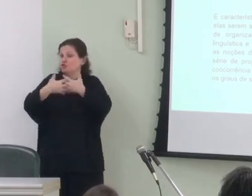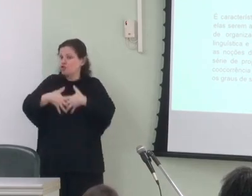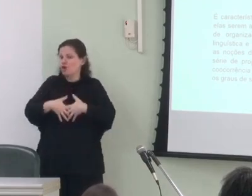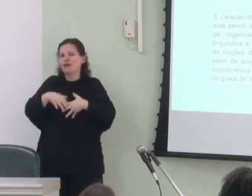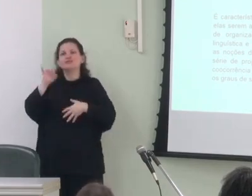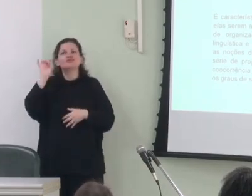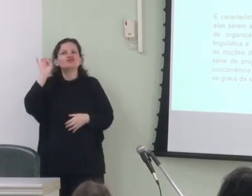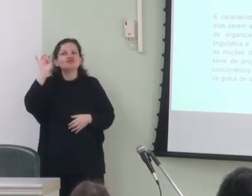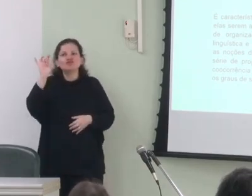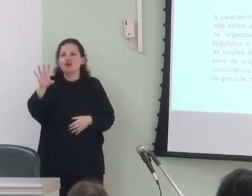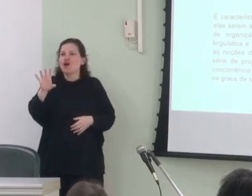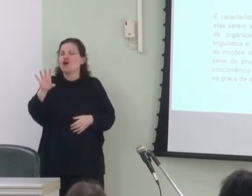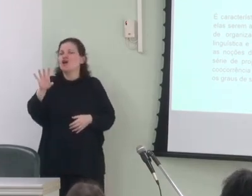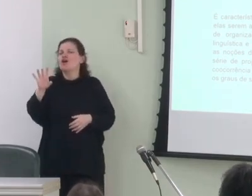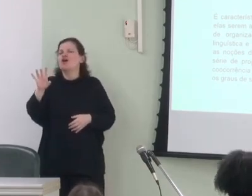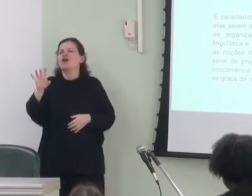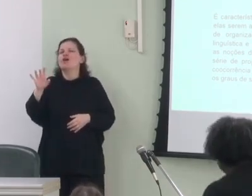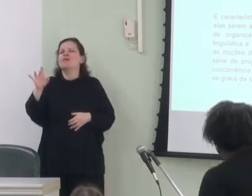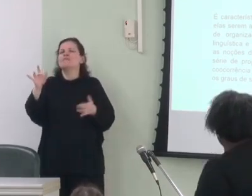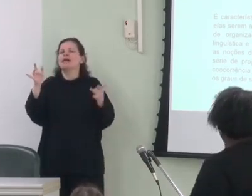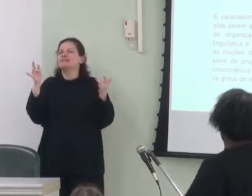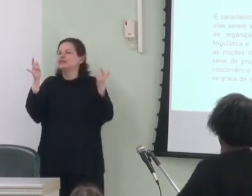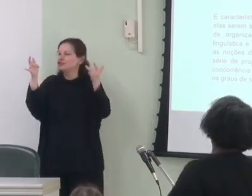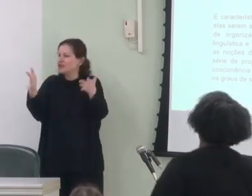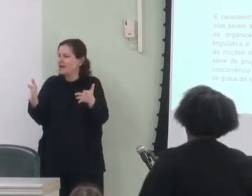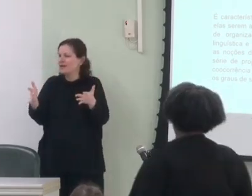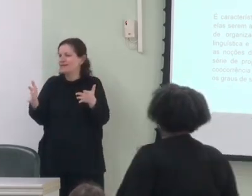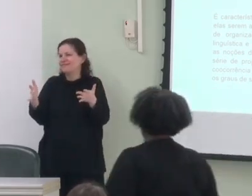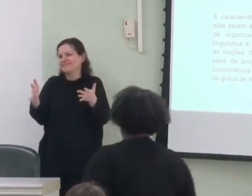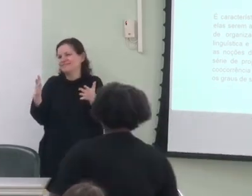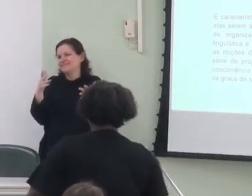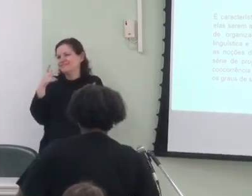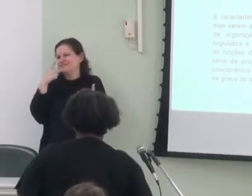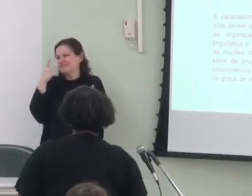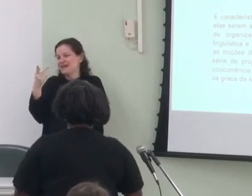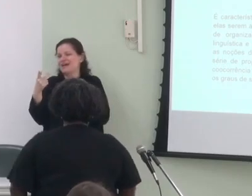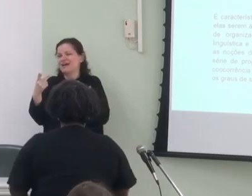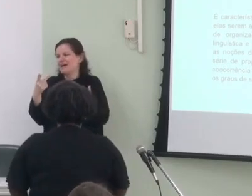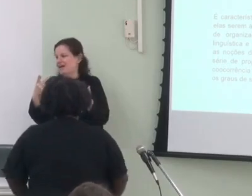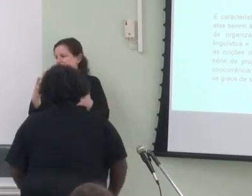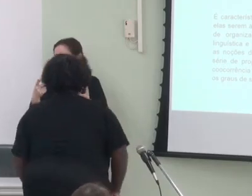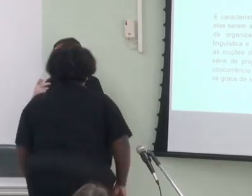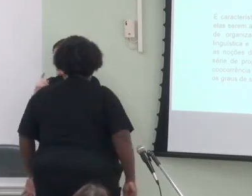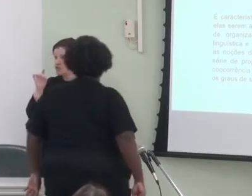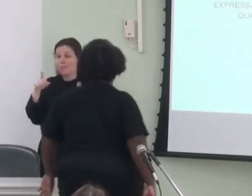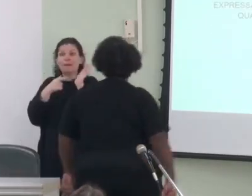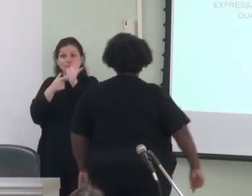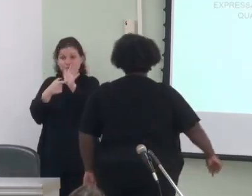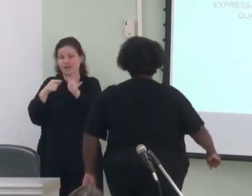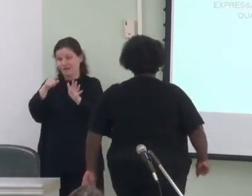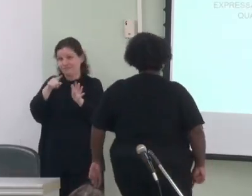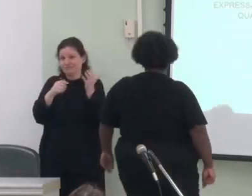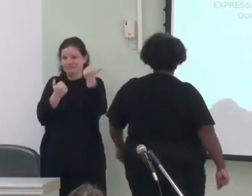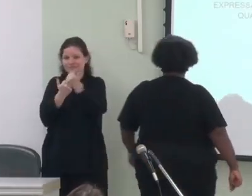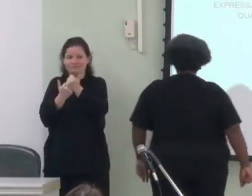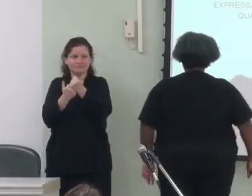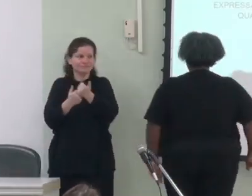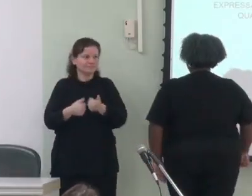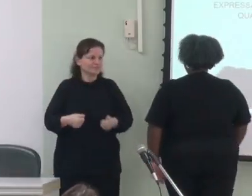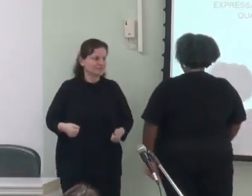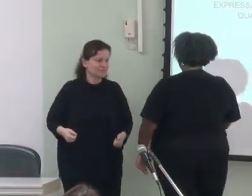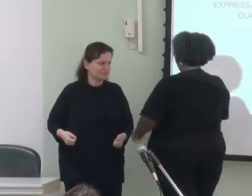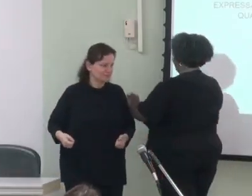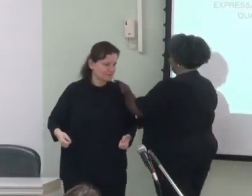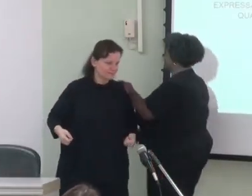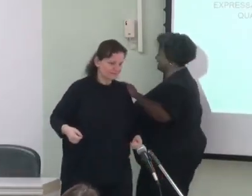só para só para deixar para dizer que eu ia mostrar serviço mais um slide só para mostrar eu ia falar sobre a